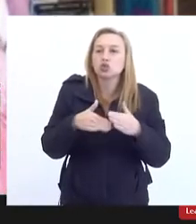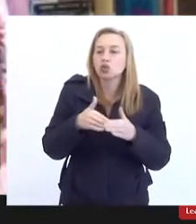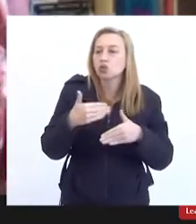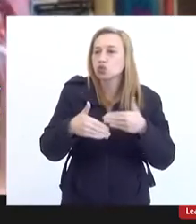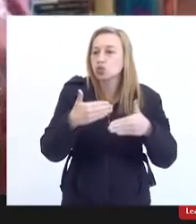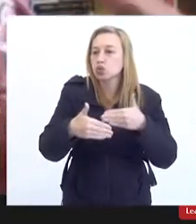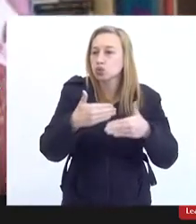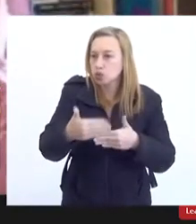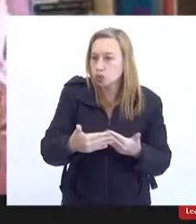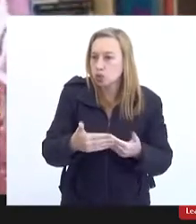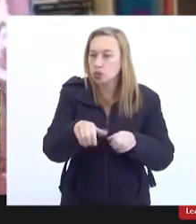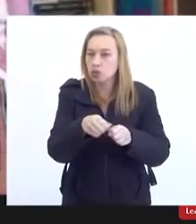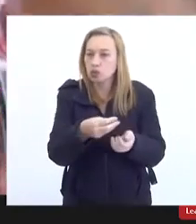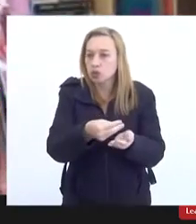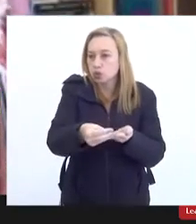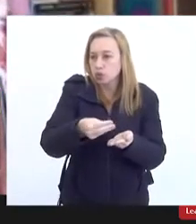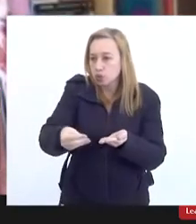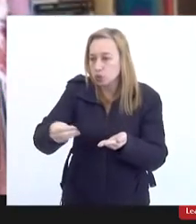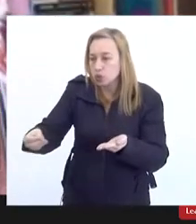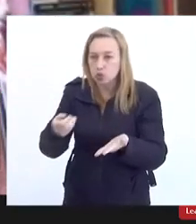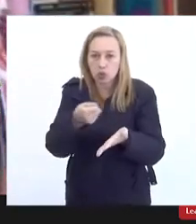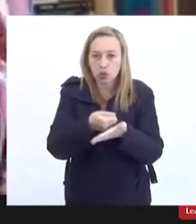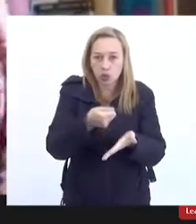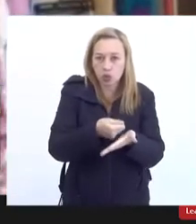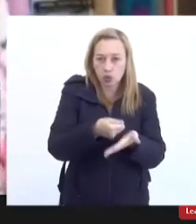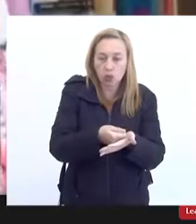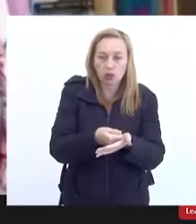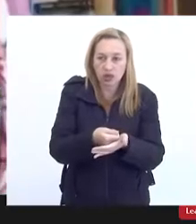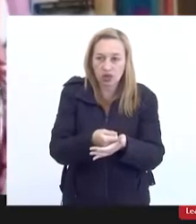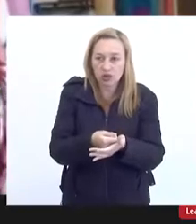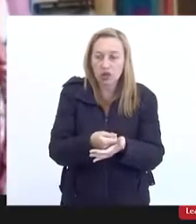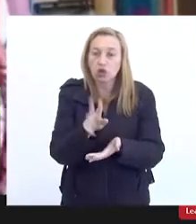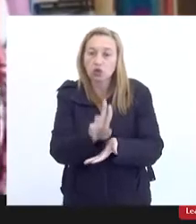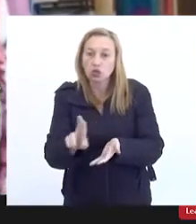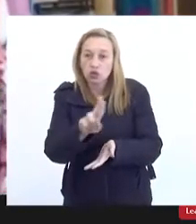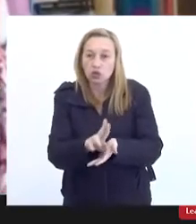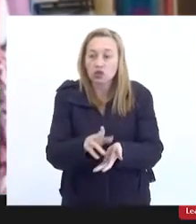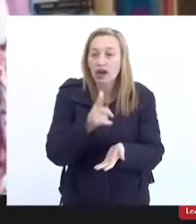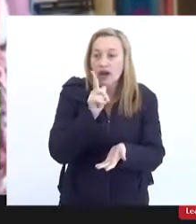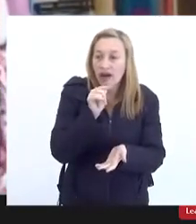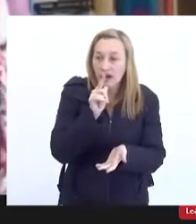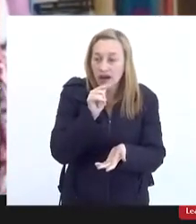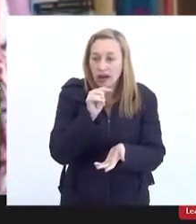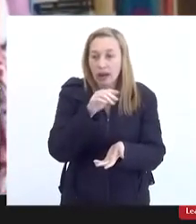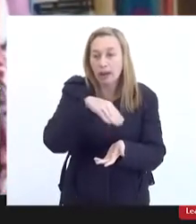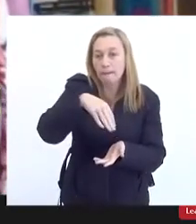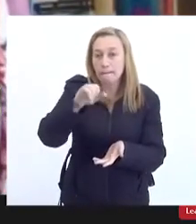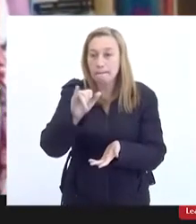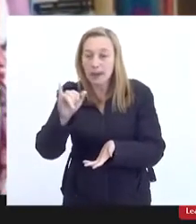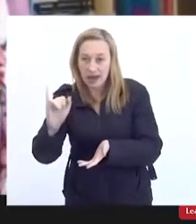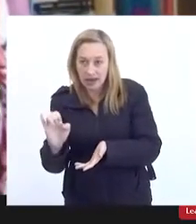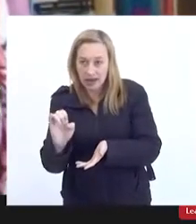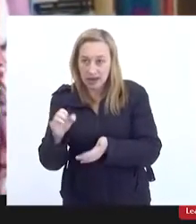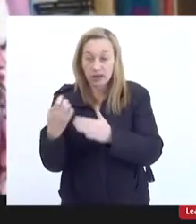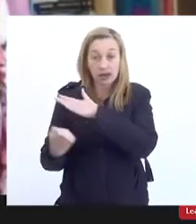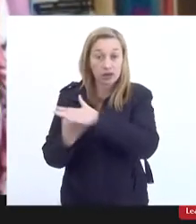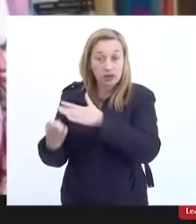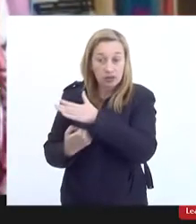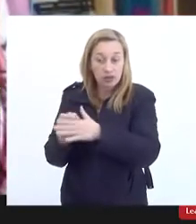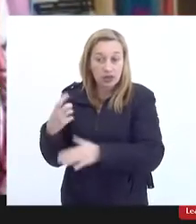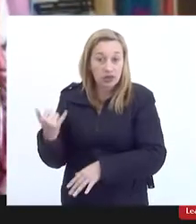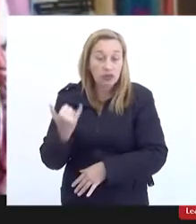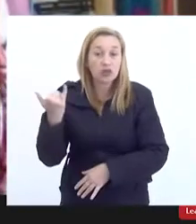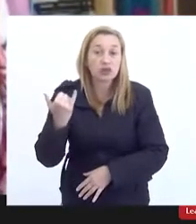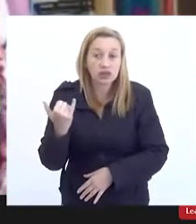captação e distribuição e cobrança do uso da água é feito pela AMAI, que é uma autarquia municipal muito bem